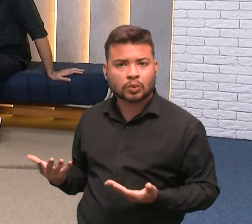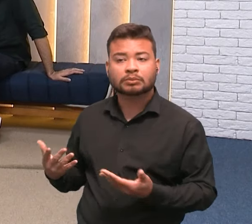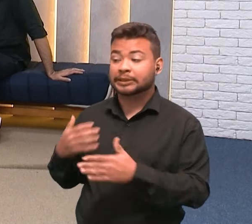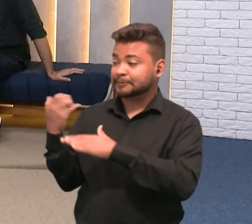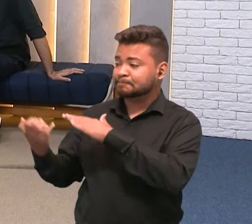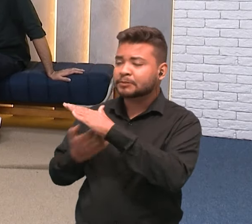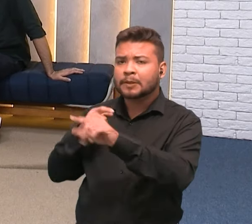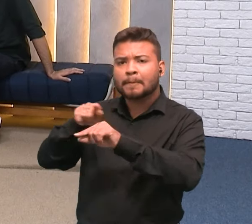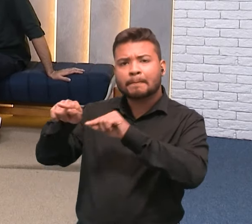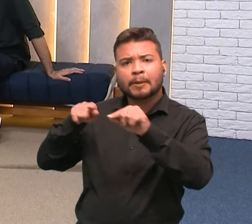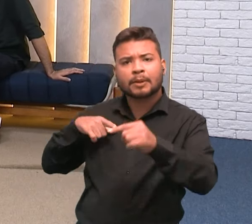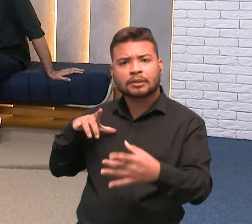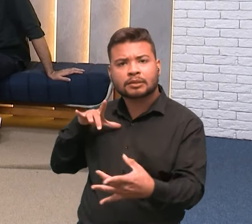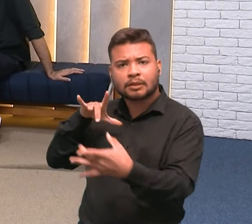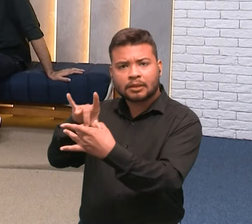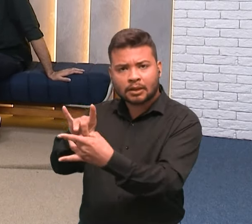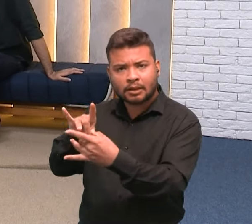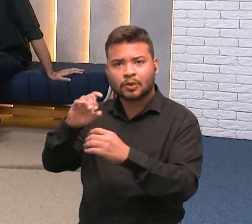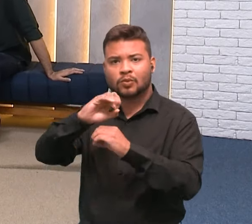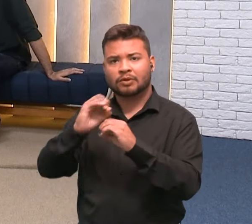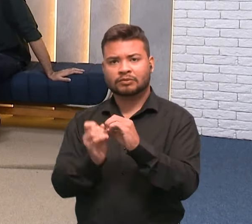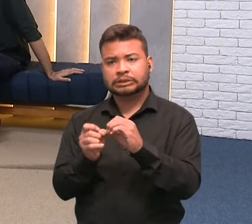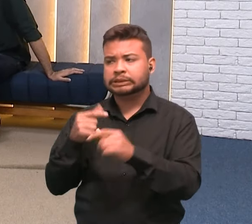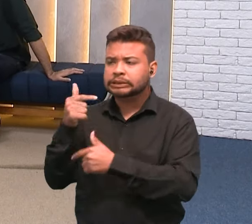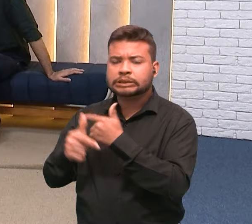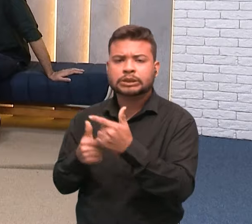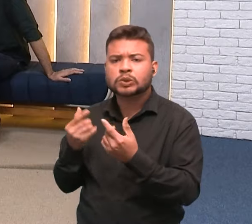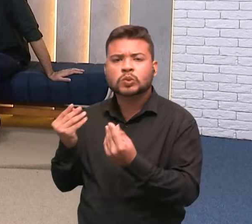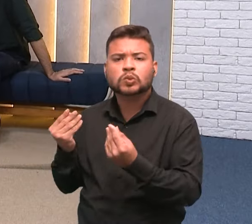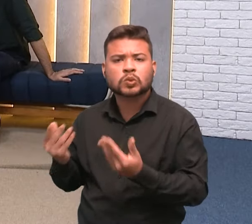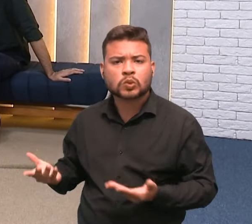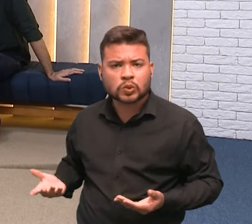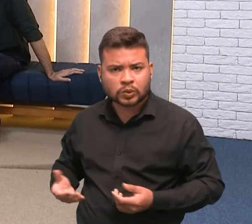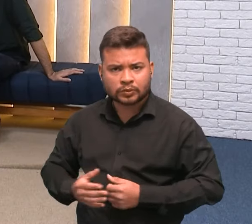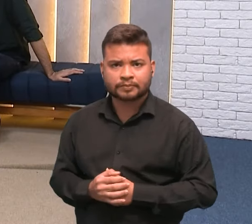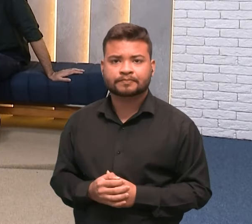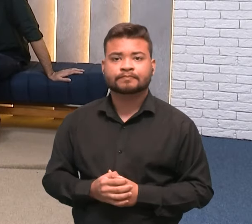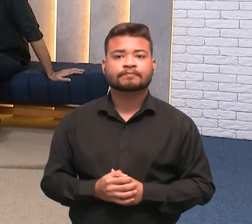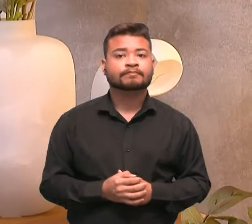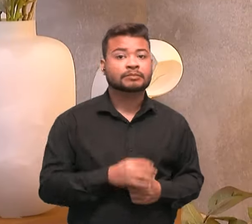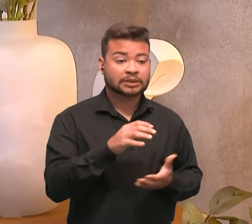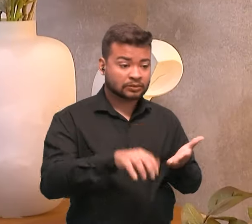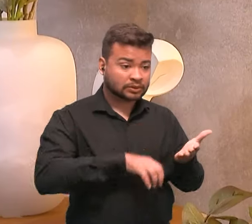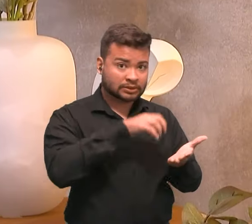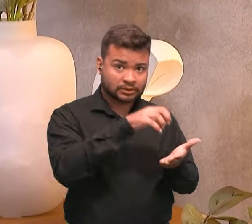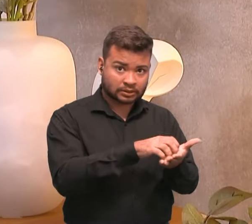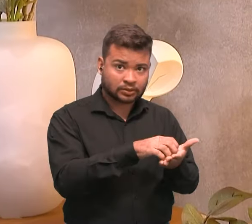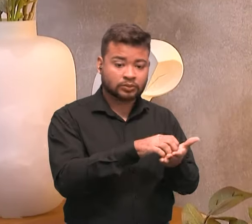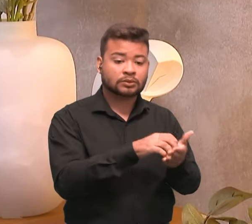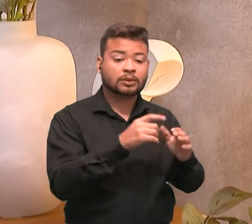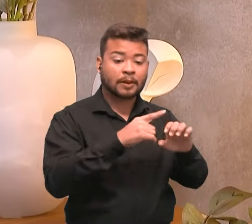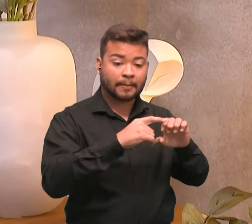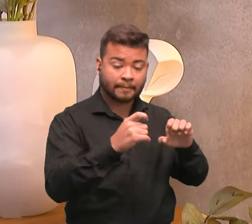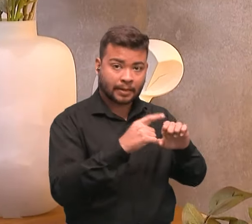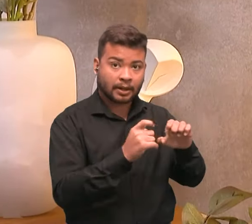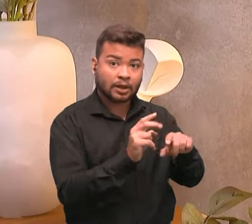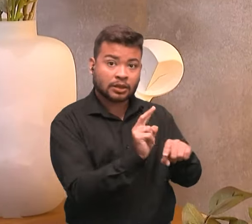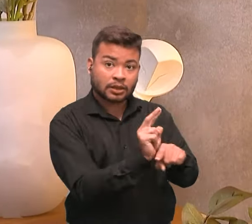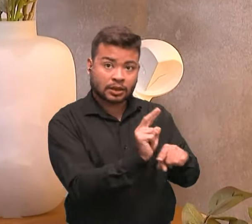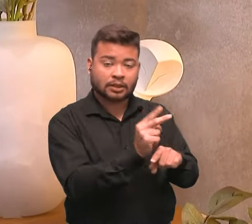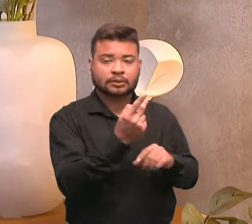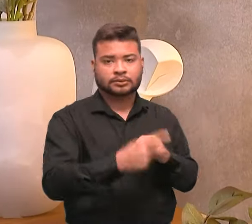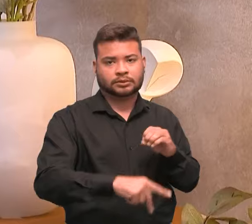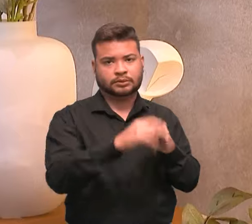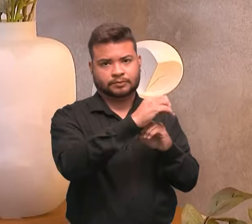empresas que são ligadas à UFG. Então, Cássio, o Centro de Empreendedorismo e Incubação da Universidade Federal,